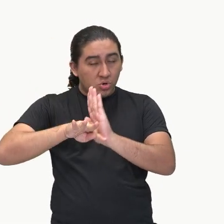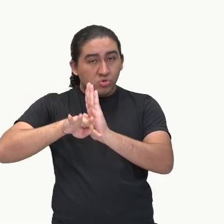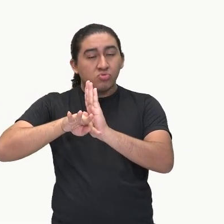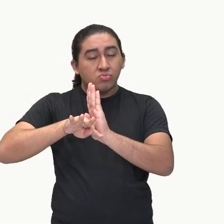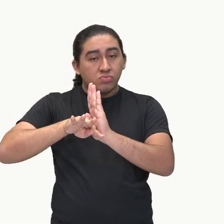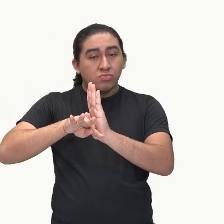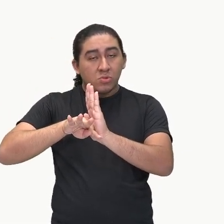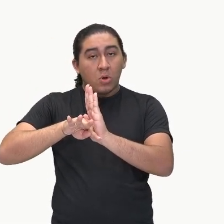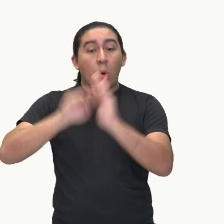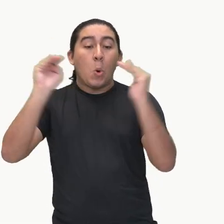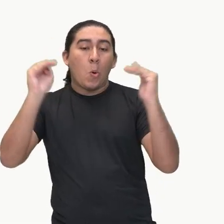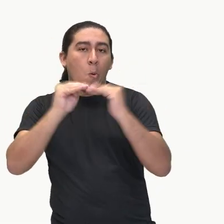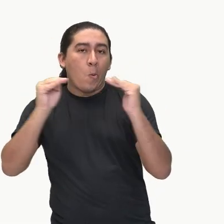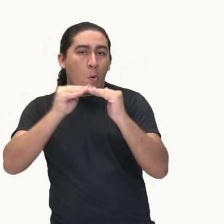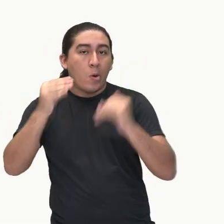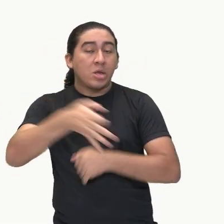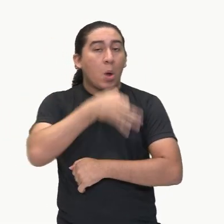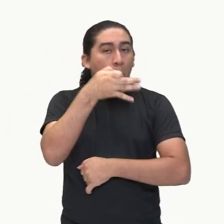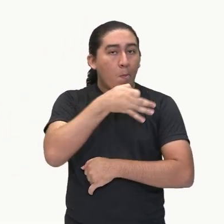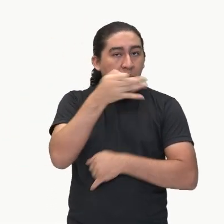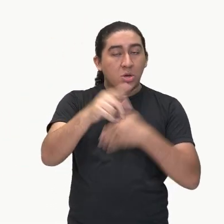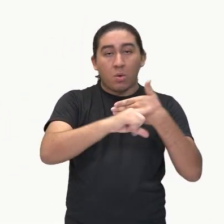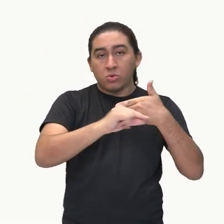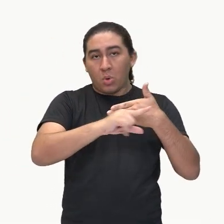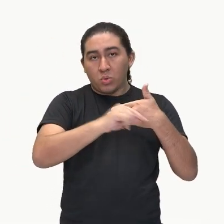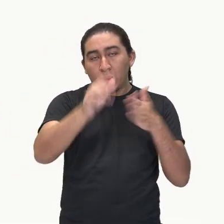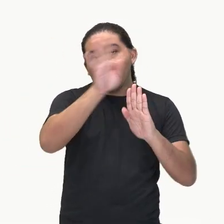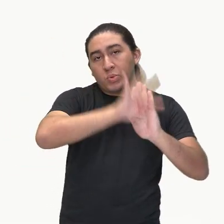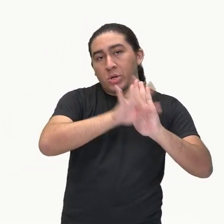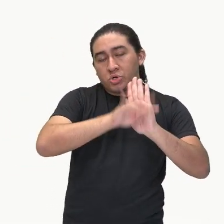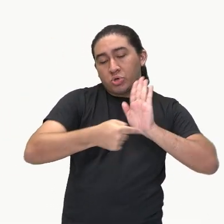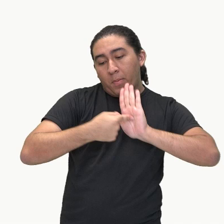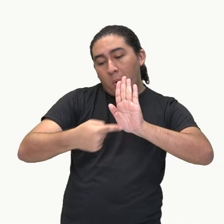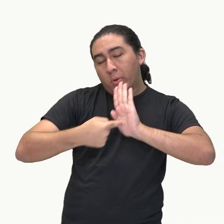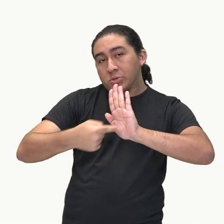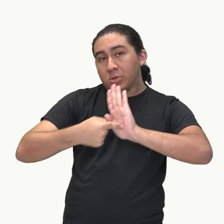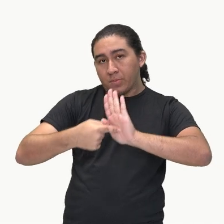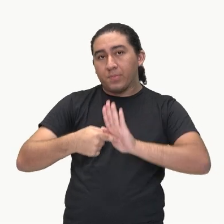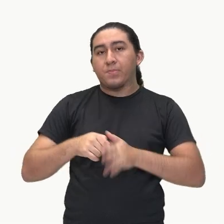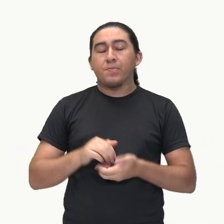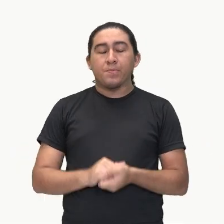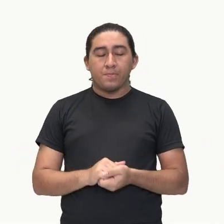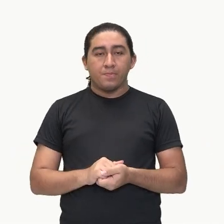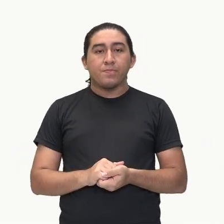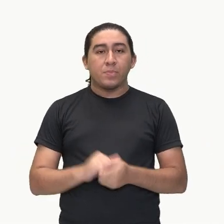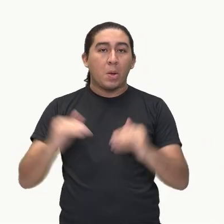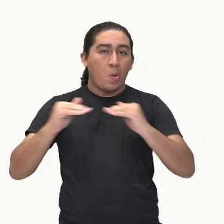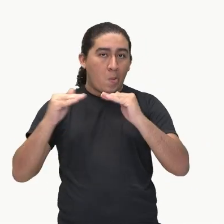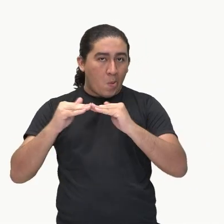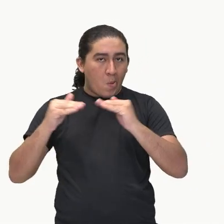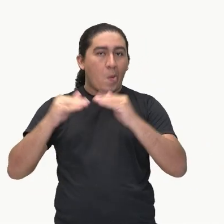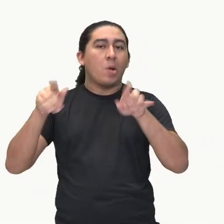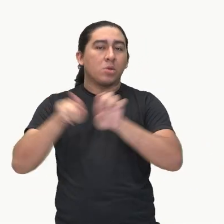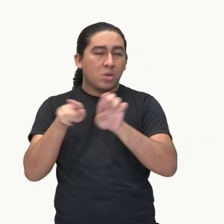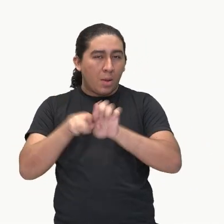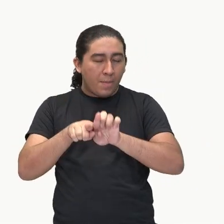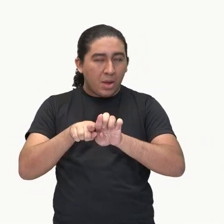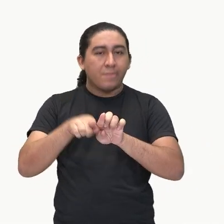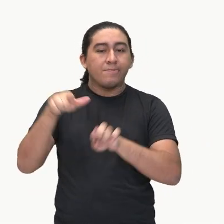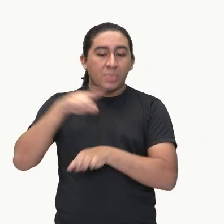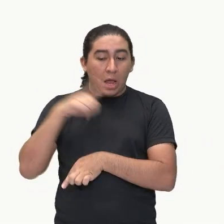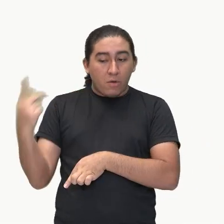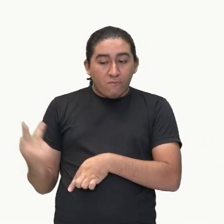ponto de vista em relação à tese, à opinião apresentada, é acertado e relevante. Para